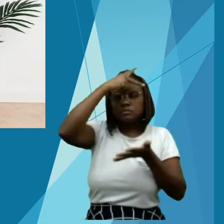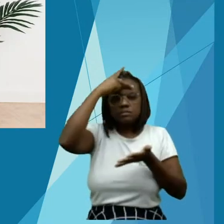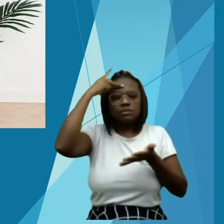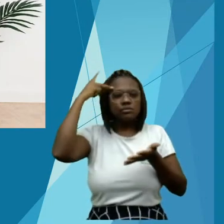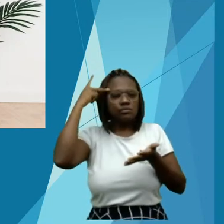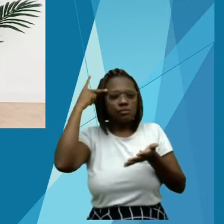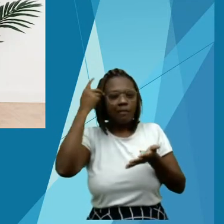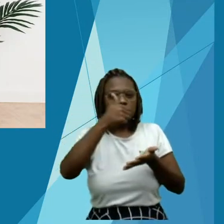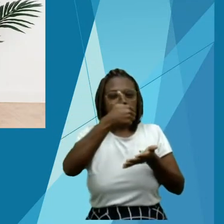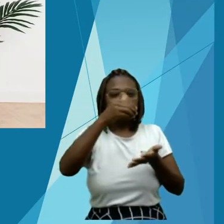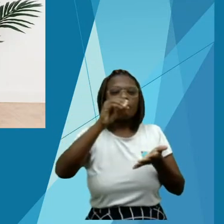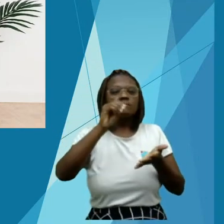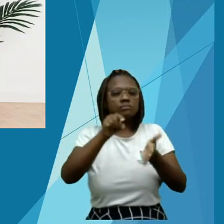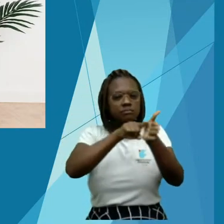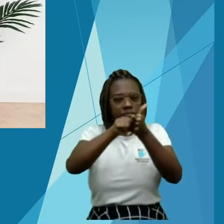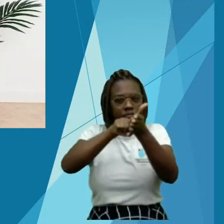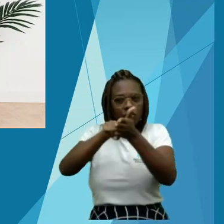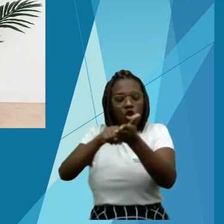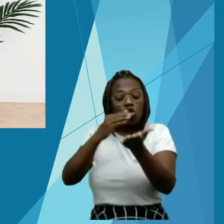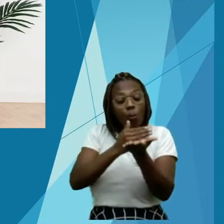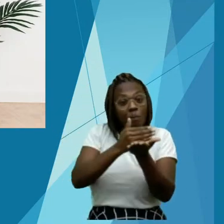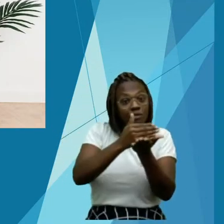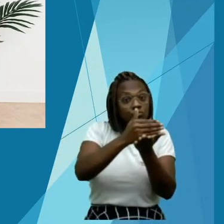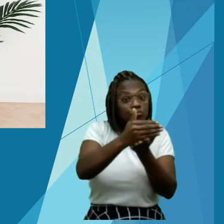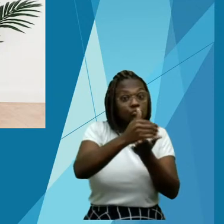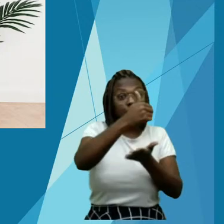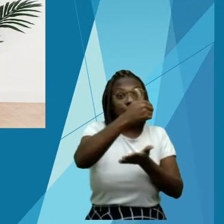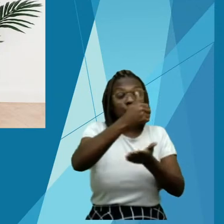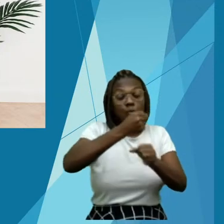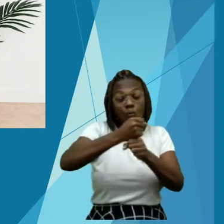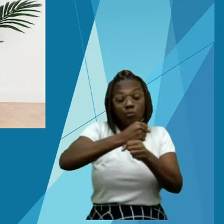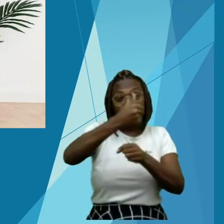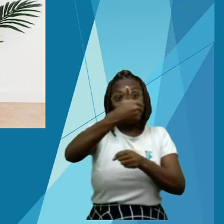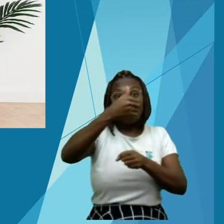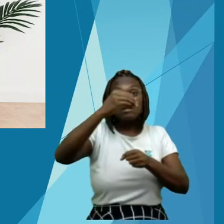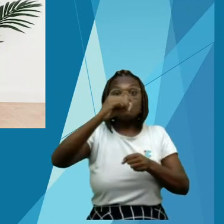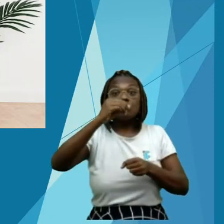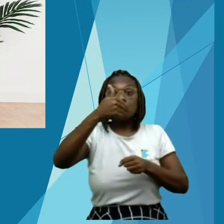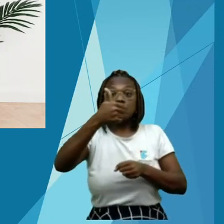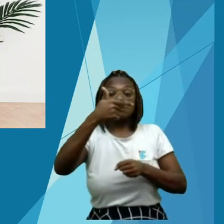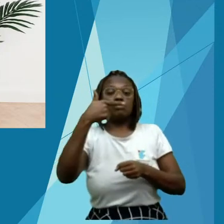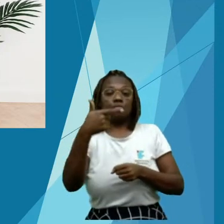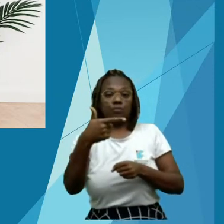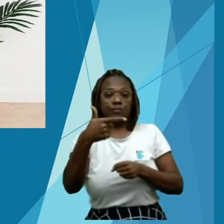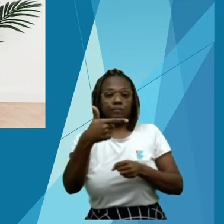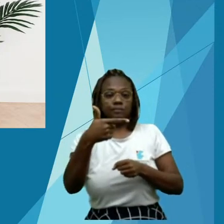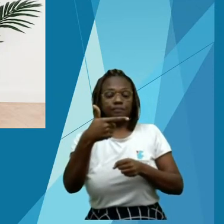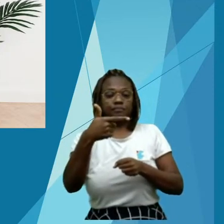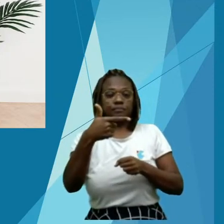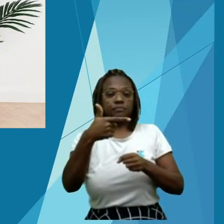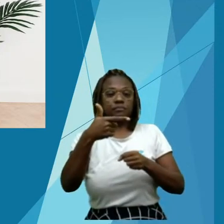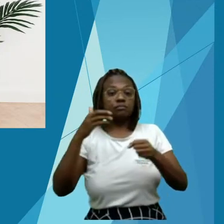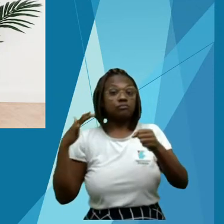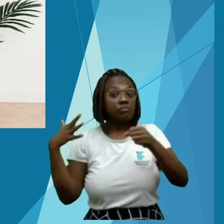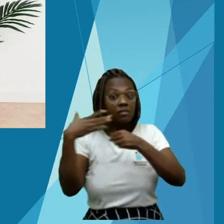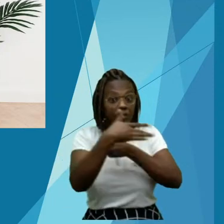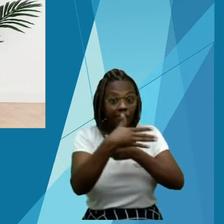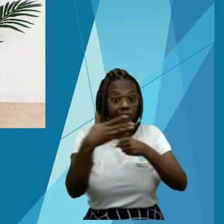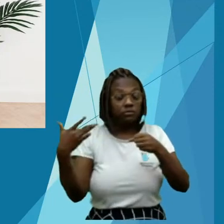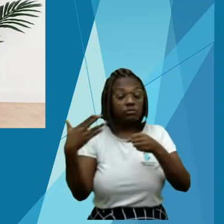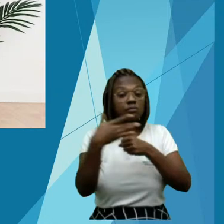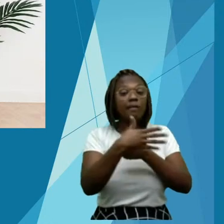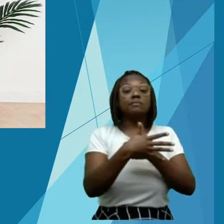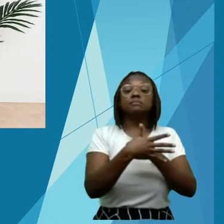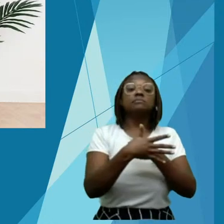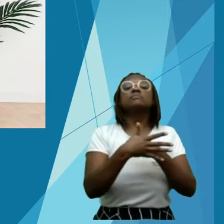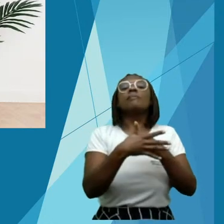o professor Sérgio Flórido, o professor Paulo Perlini, o professor Júnior Moreira que eram os então gestores